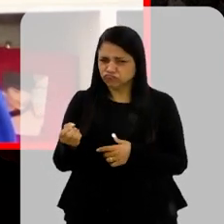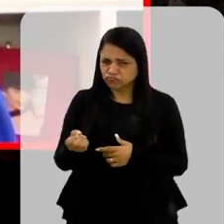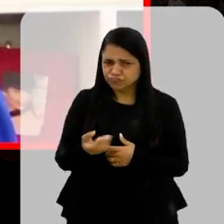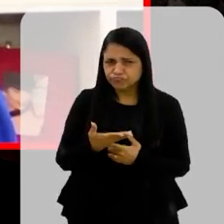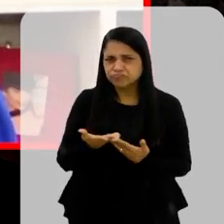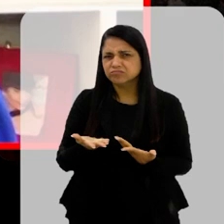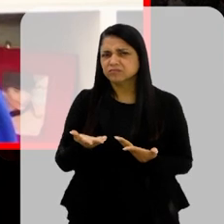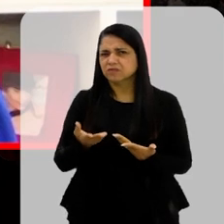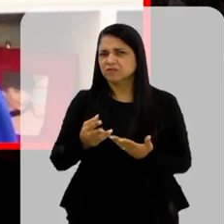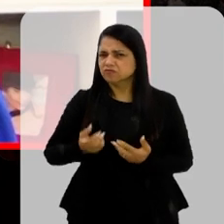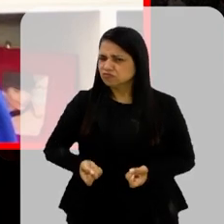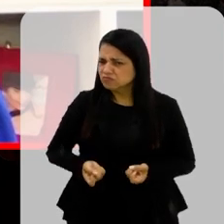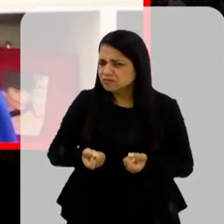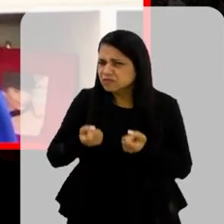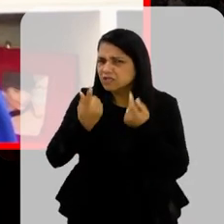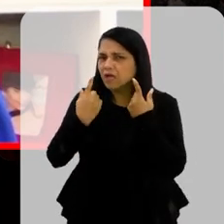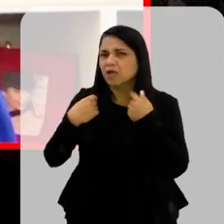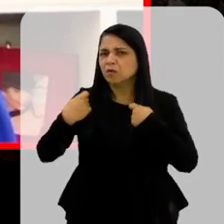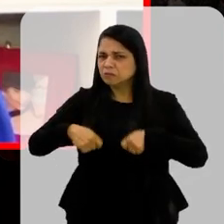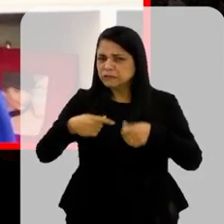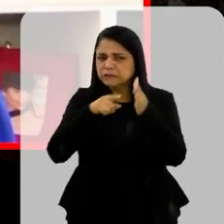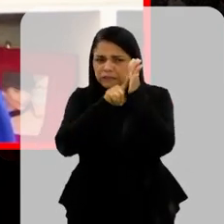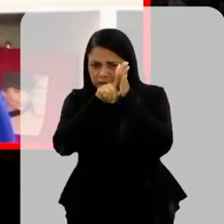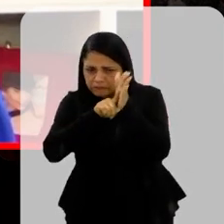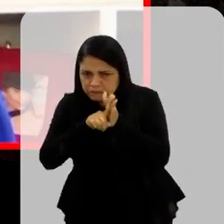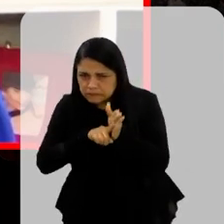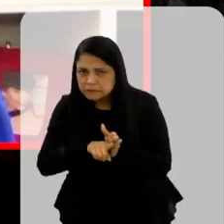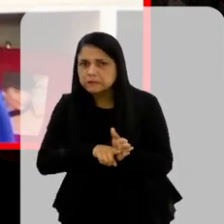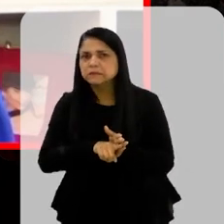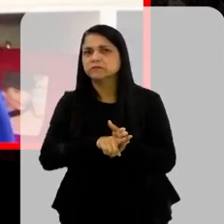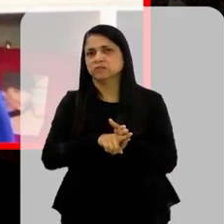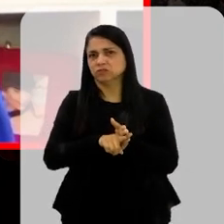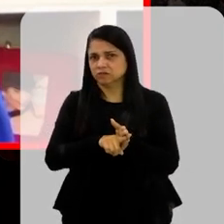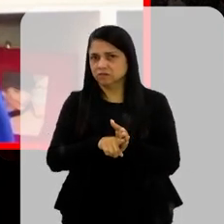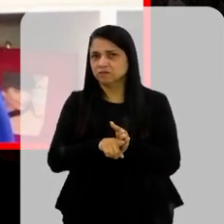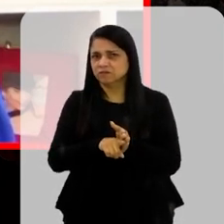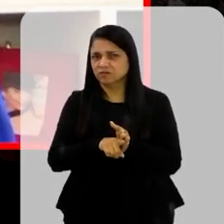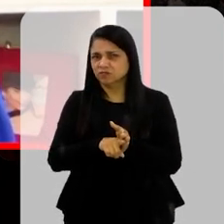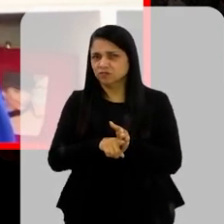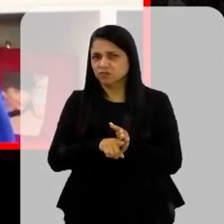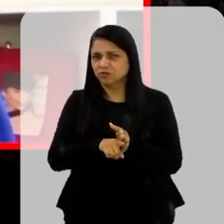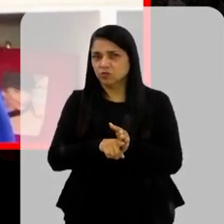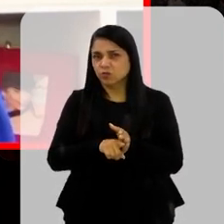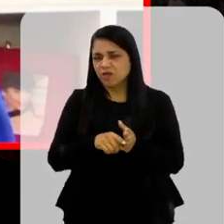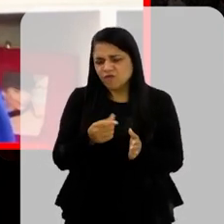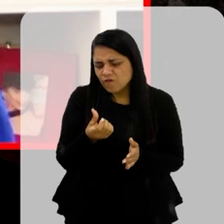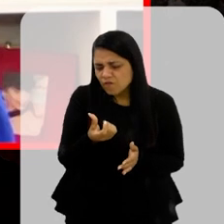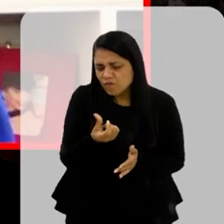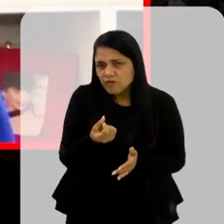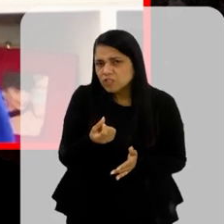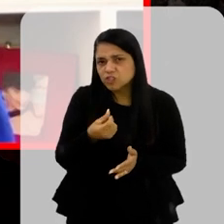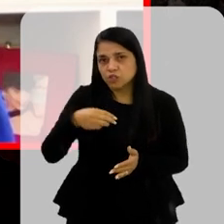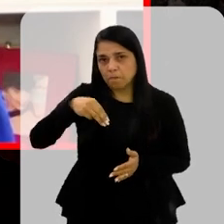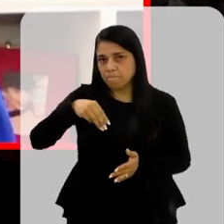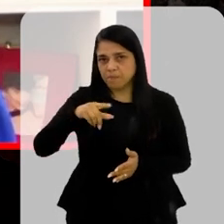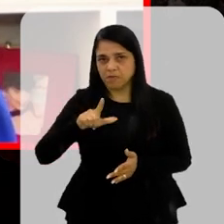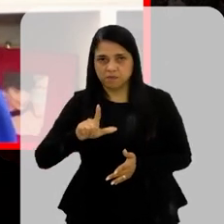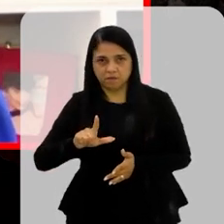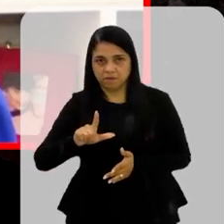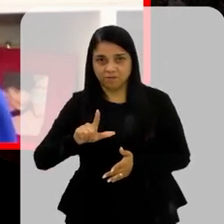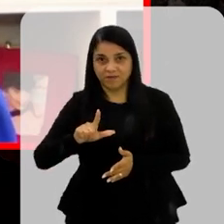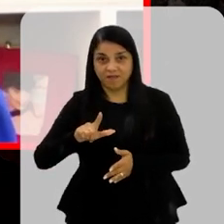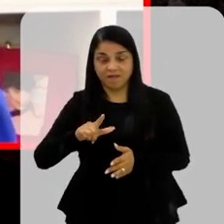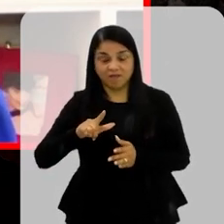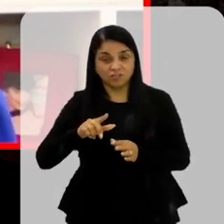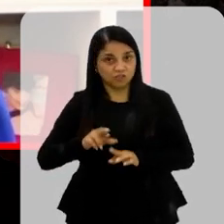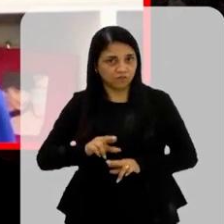acho Que isso tem que ser Visto Isso é muito grave E não é assim 20 miligramas Diferença 15 É 100